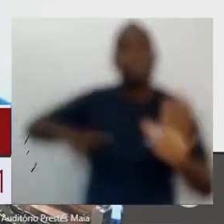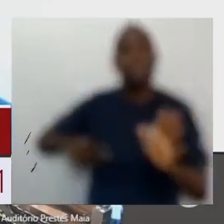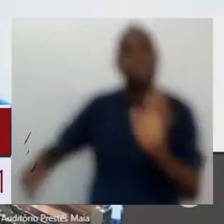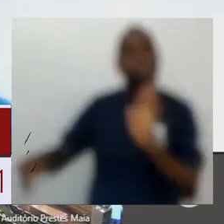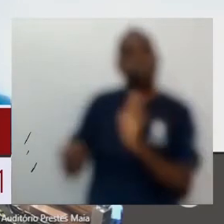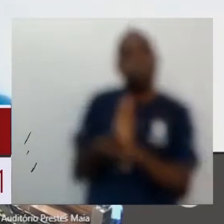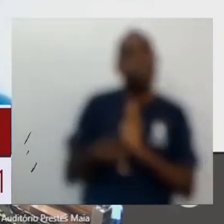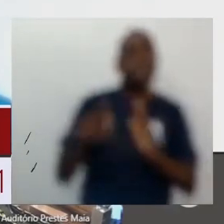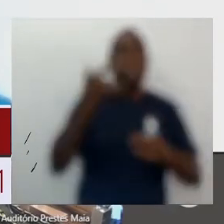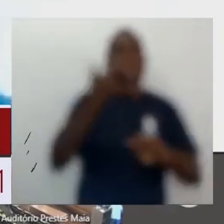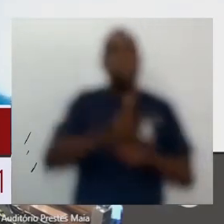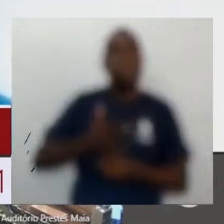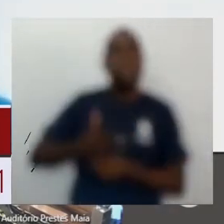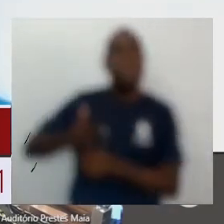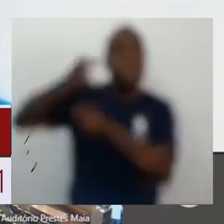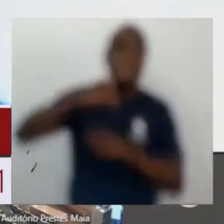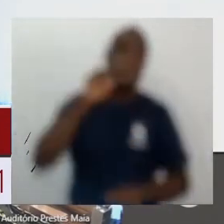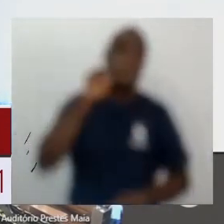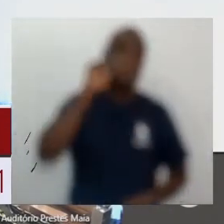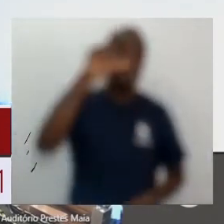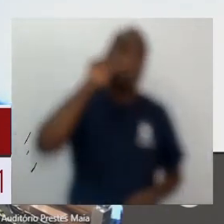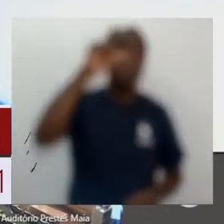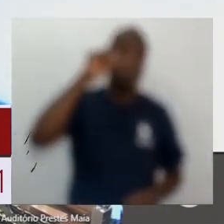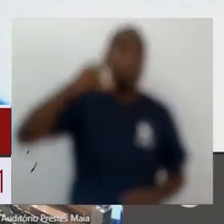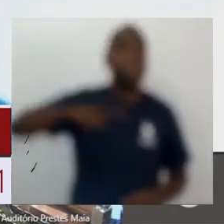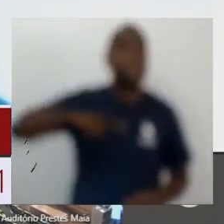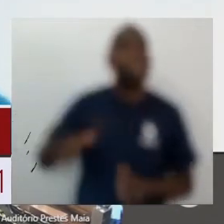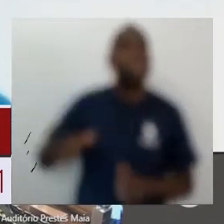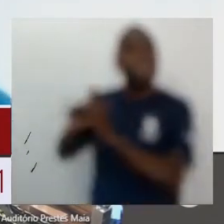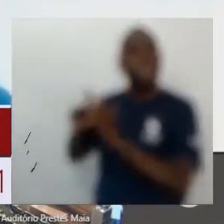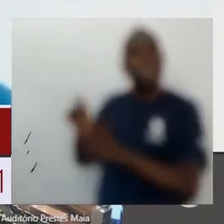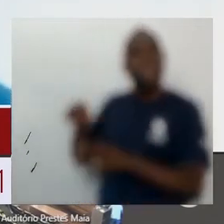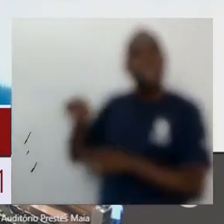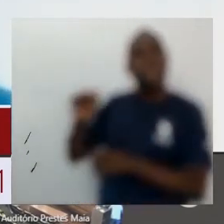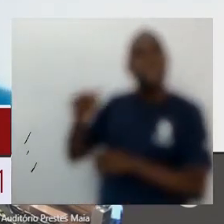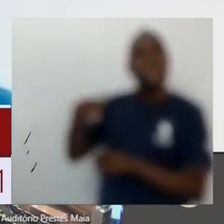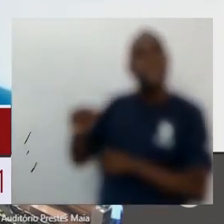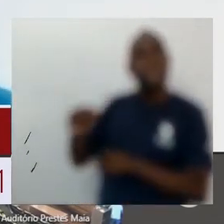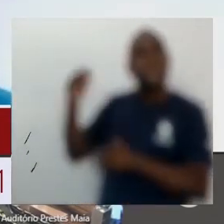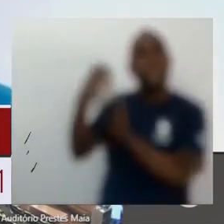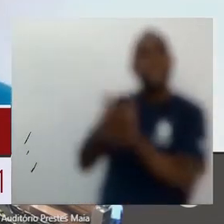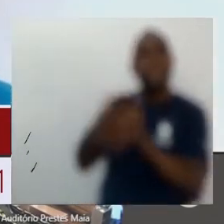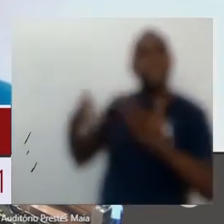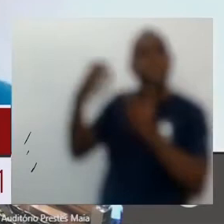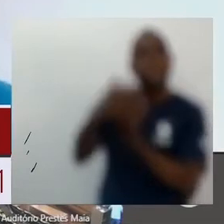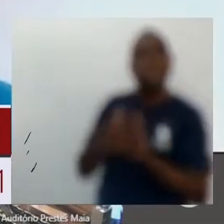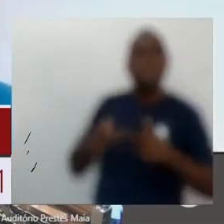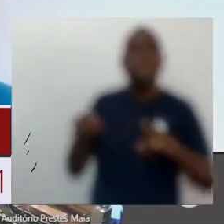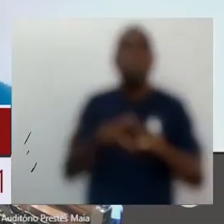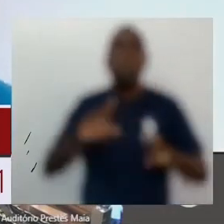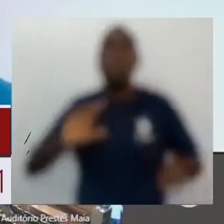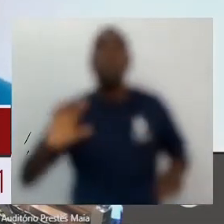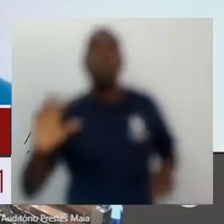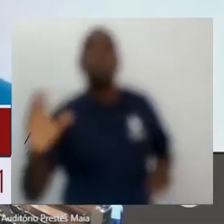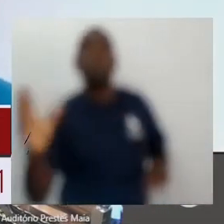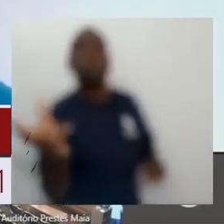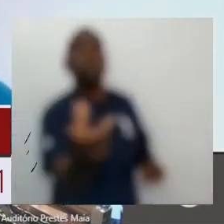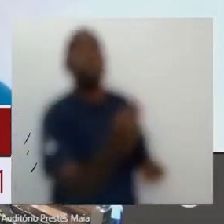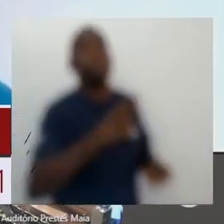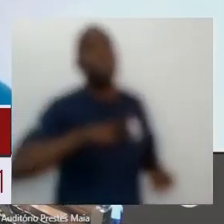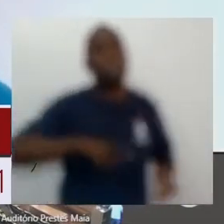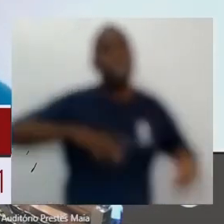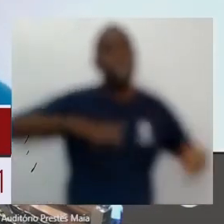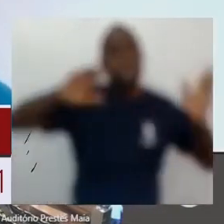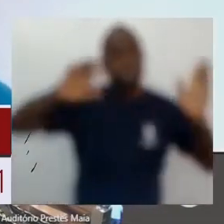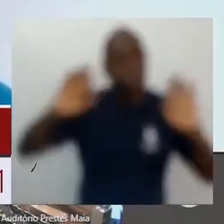toda aqui, emanada, desde a apresentação da Ana Mara, desde todos aqui envolvidos, a programação que já iniciou